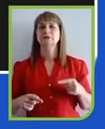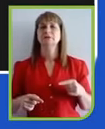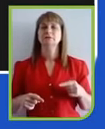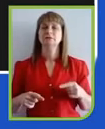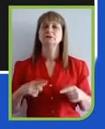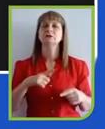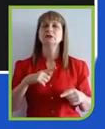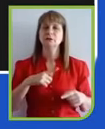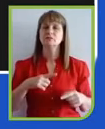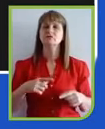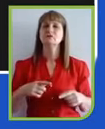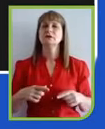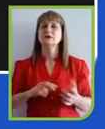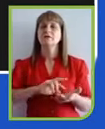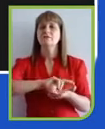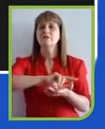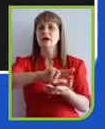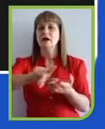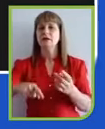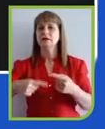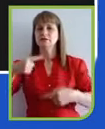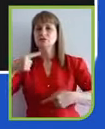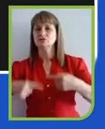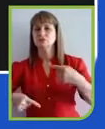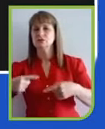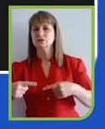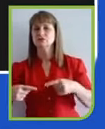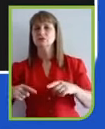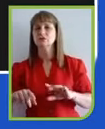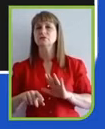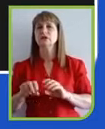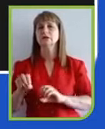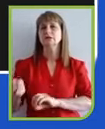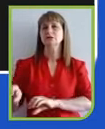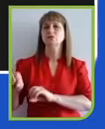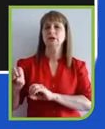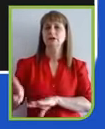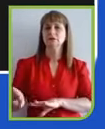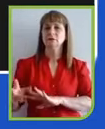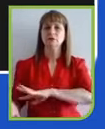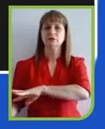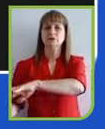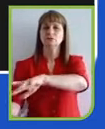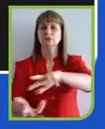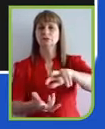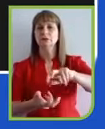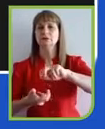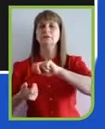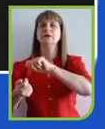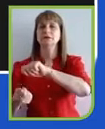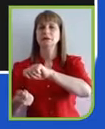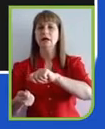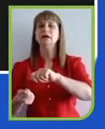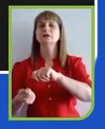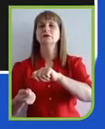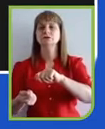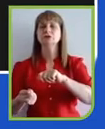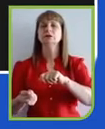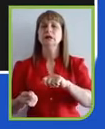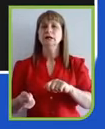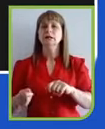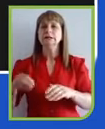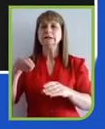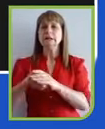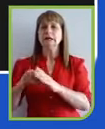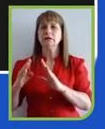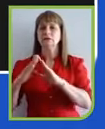de colocar a educação para sustentabilidade no ensino formal, no ensino básico